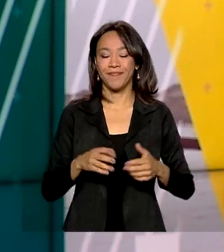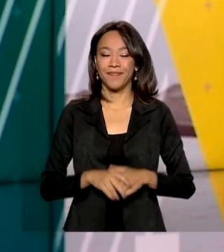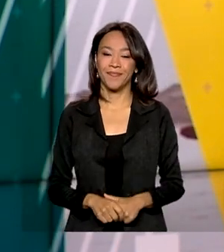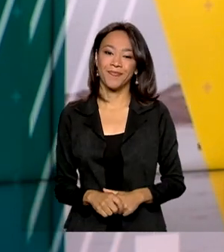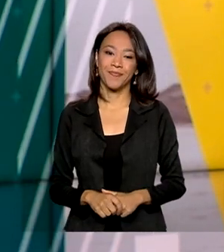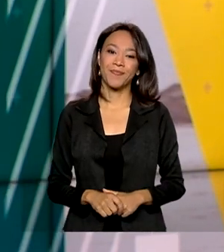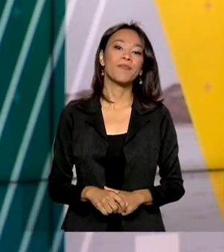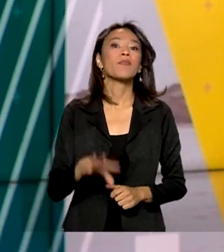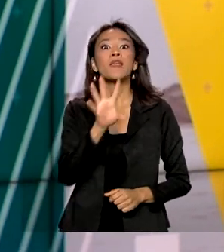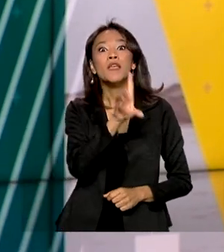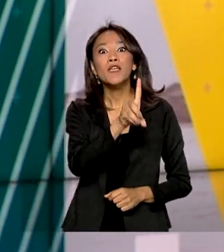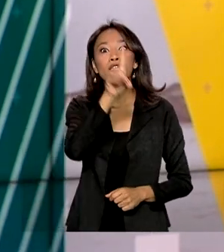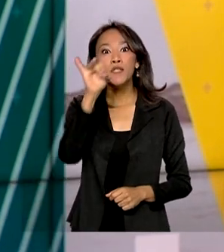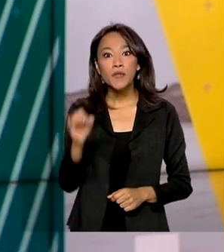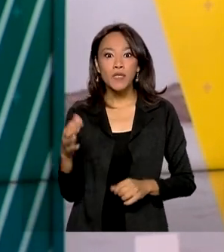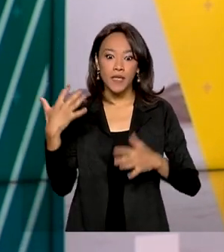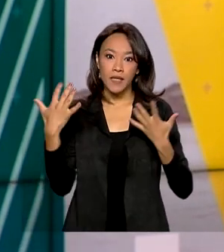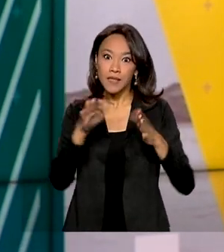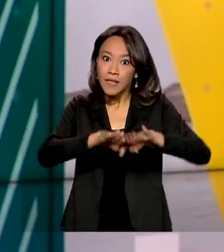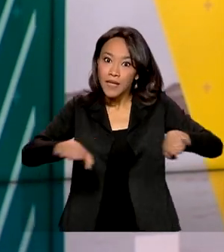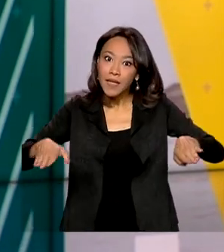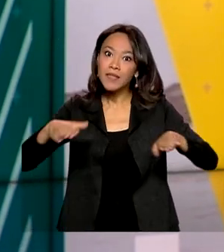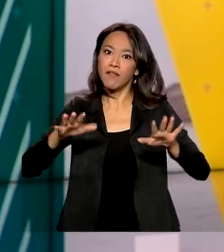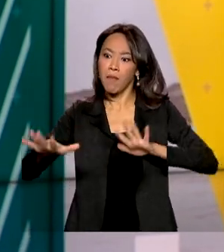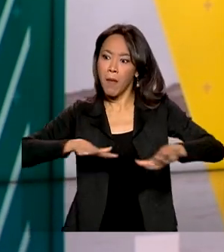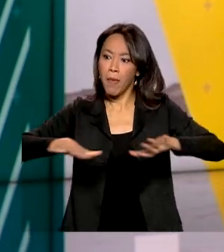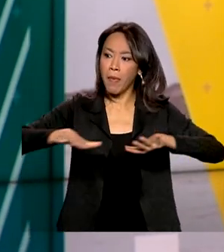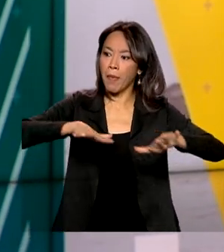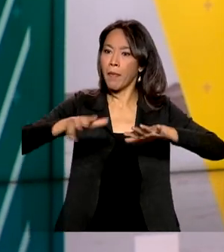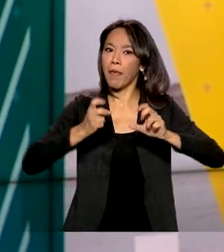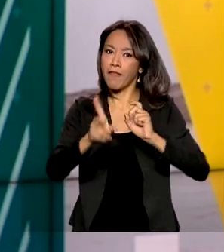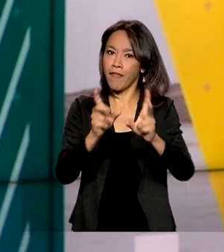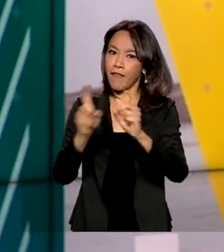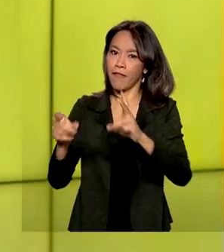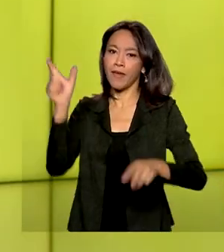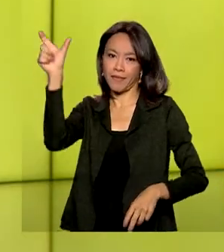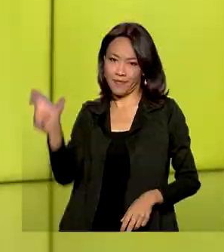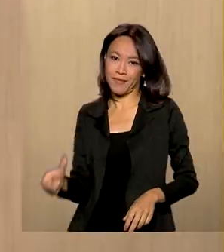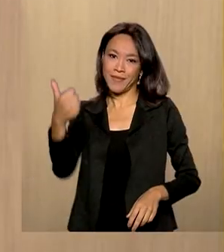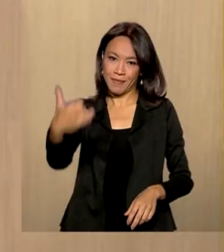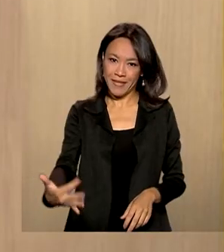E o Dia das Crianças deve movimentar as vendas. Quem comenta é Ricardo Caldas.